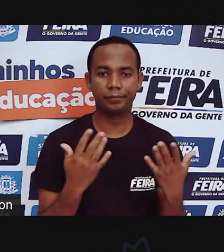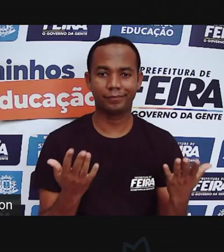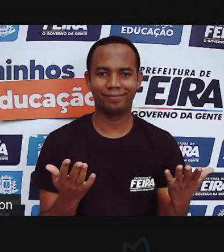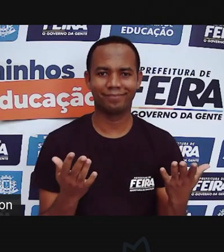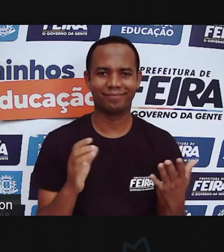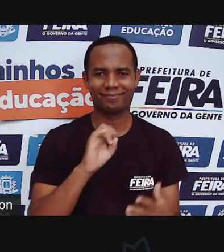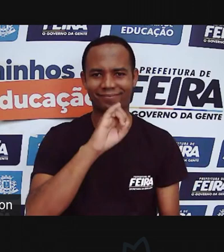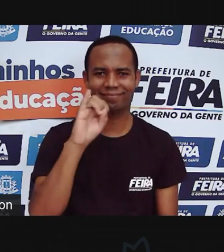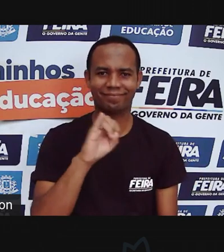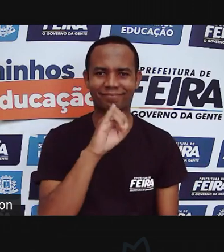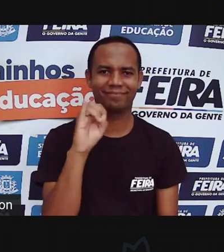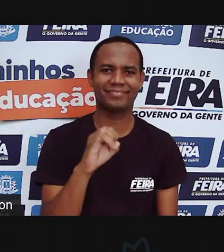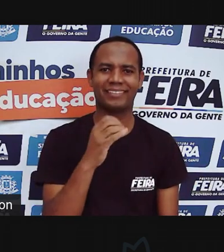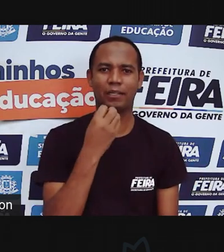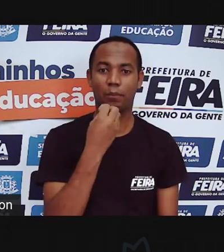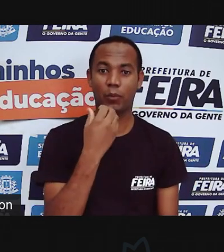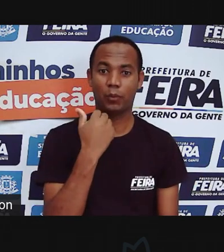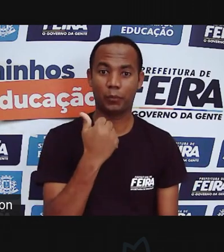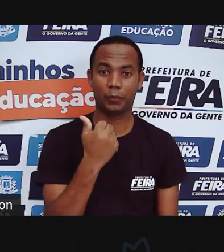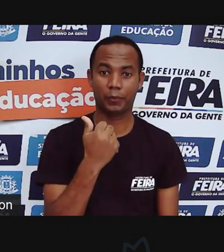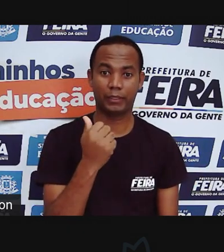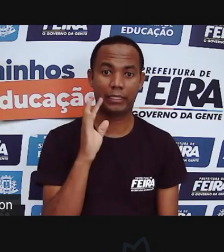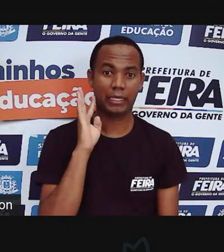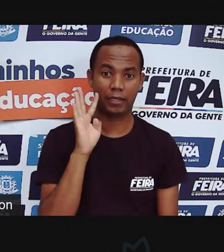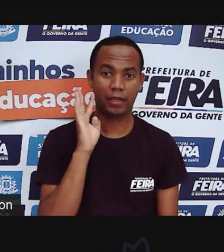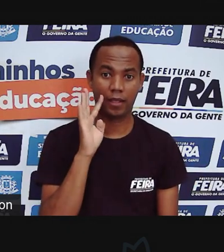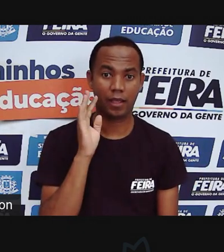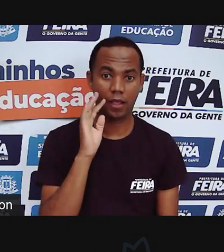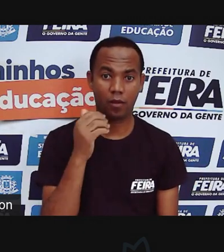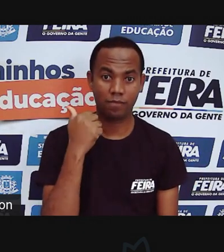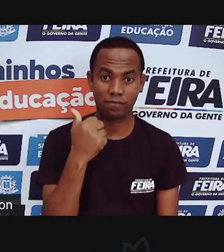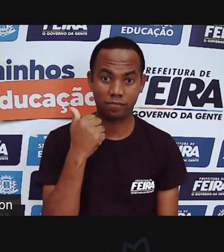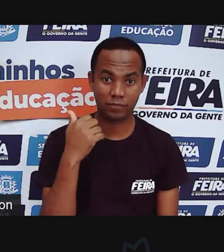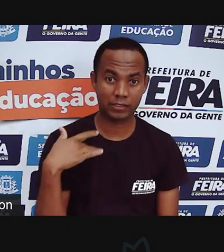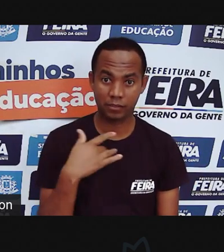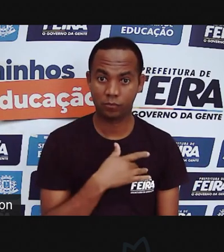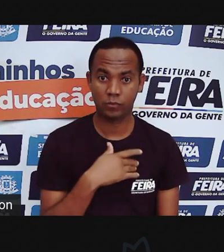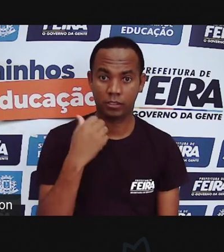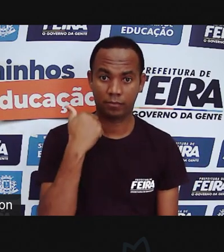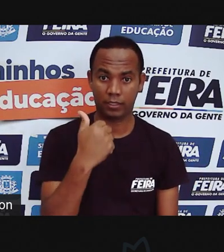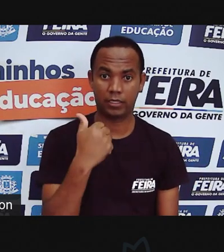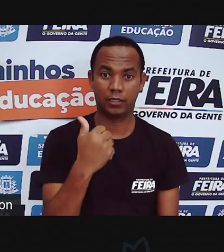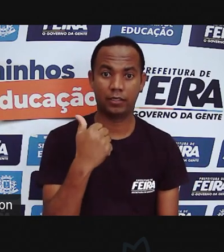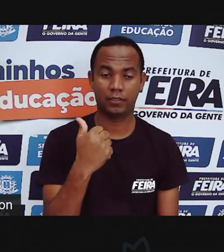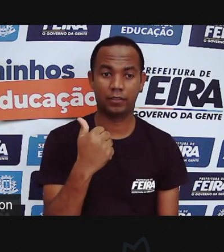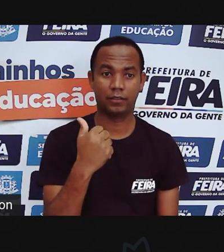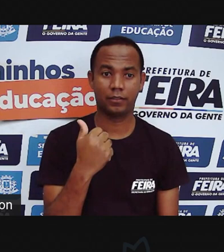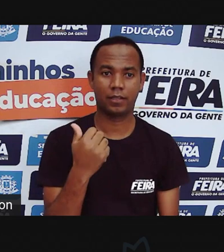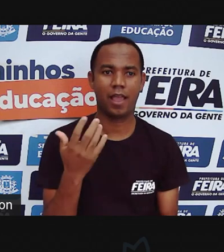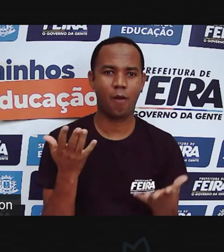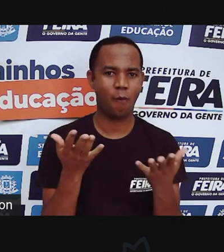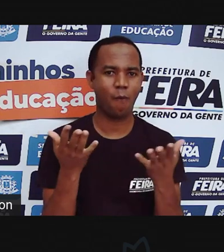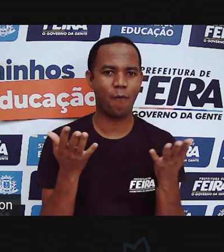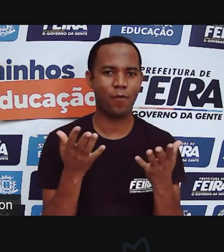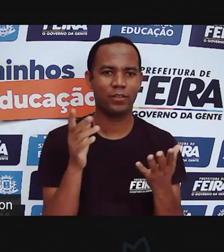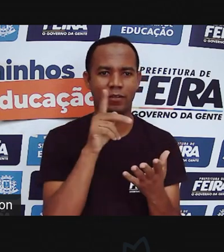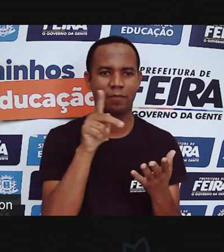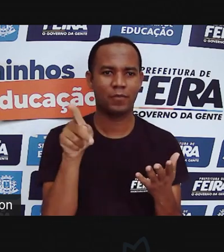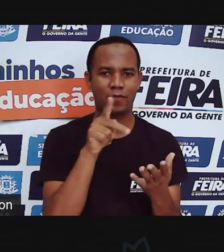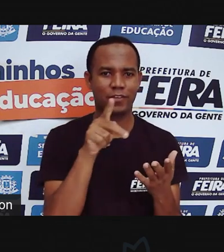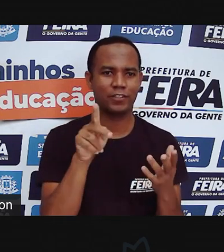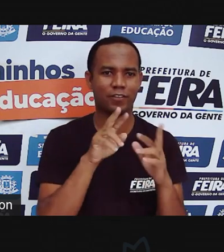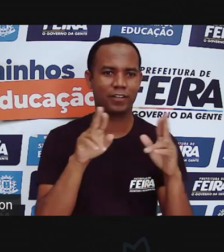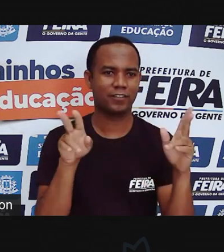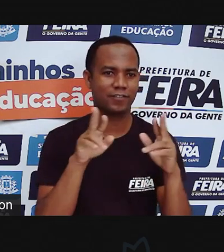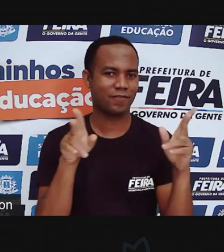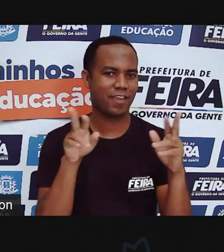Oi, Tudo bem com vocês? Sentiram uma diferença hoje? Você percebeu alguma